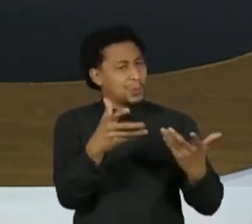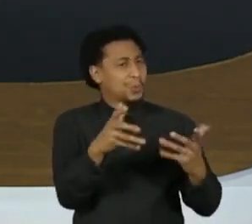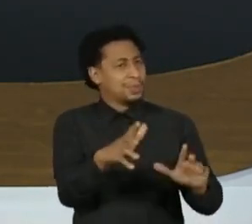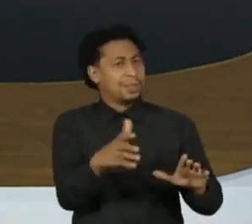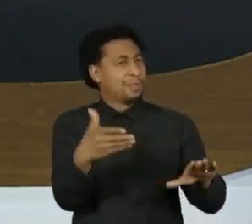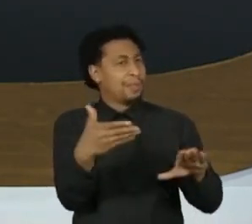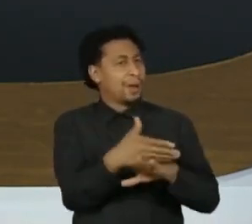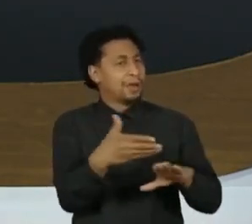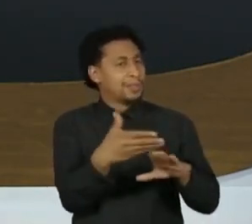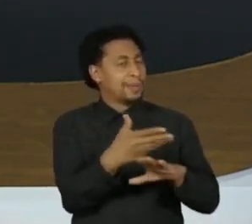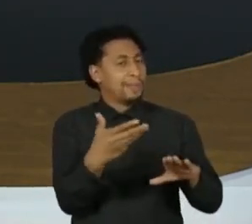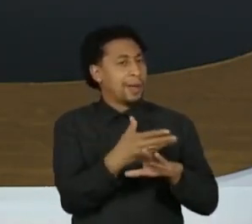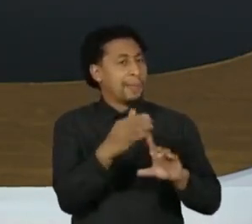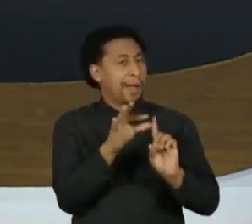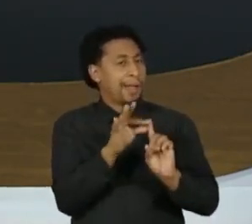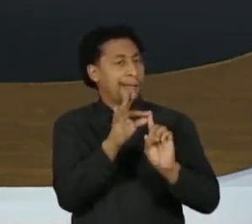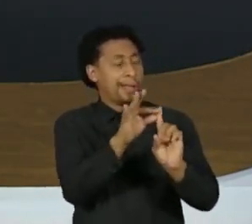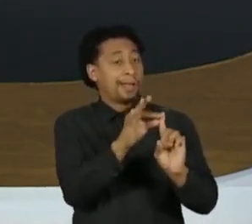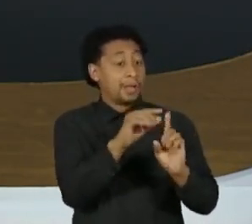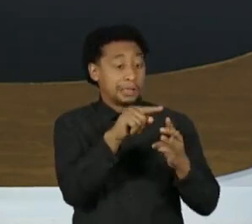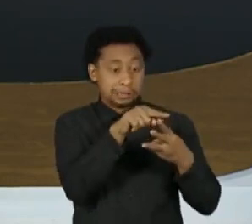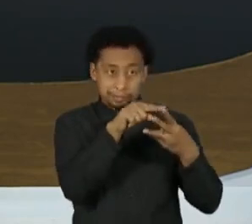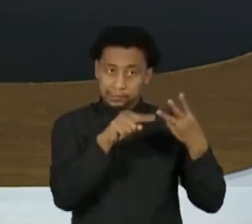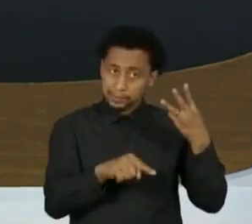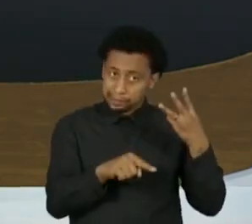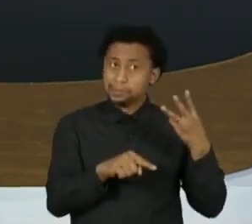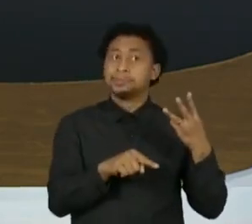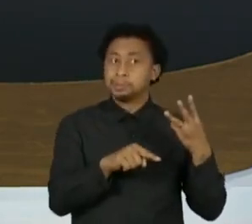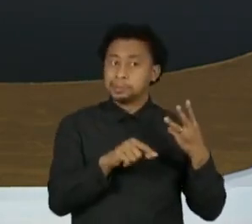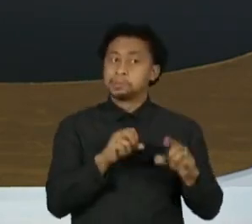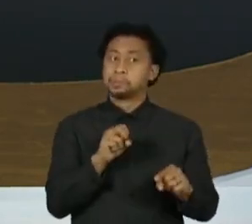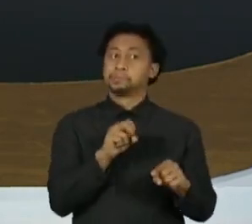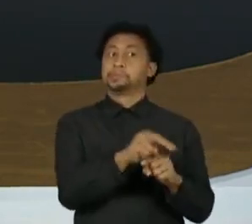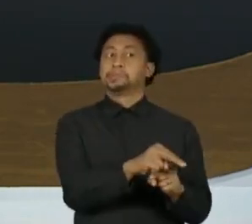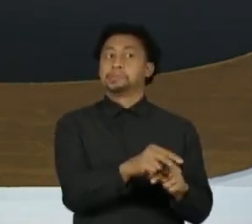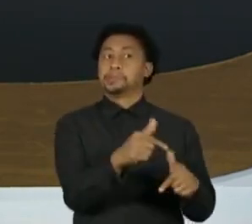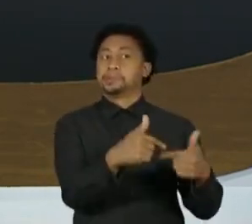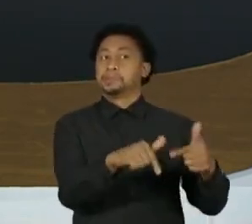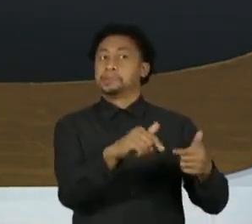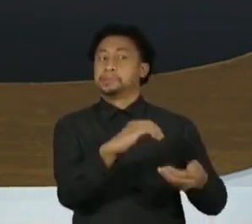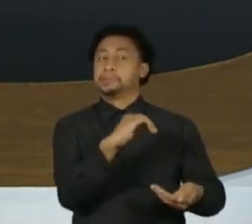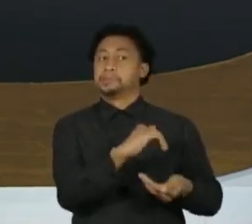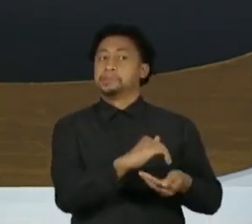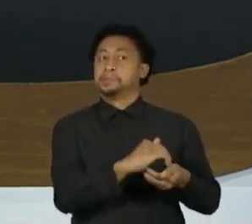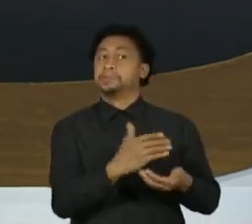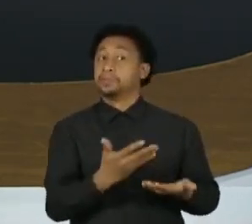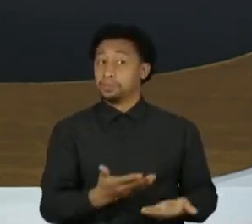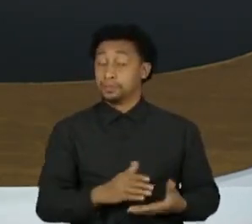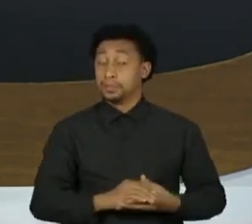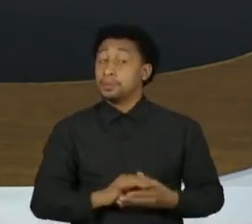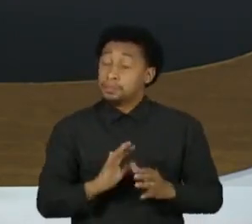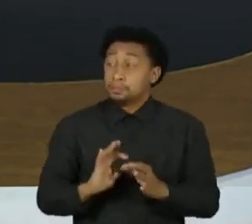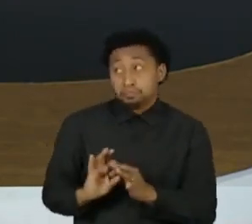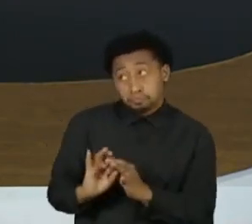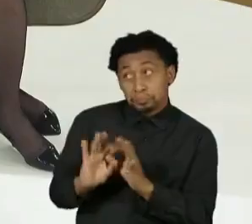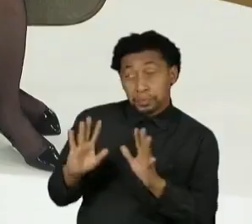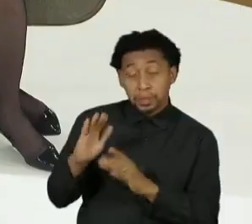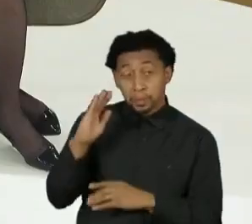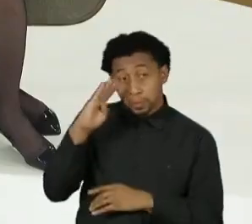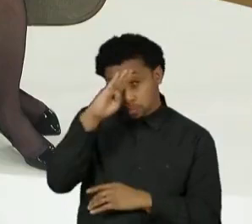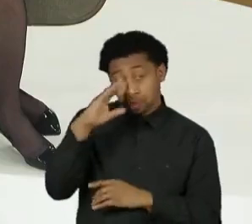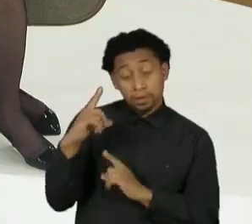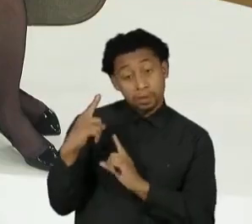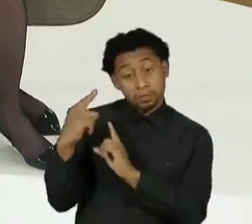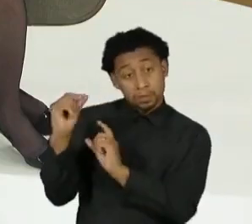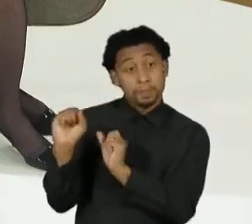disputa pelo lugar lá na lista tríplice, senhora acha que com essa atitude de deixar o seu nome à disposição à revelia da